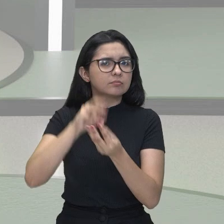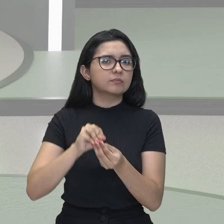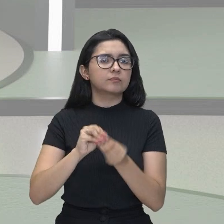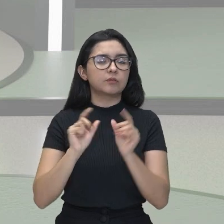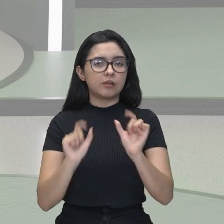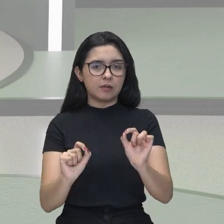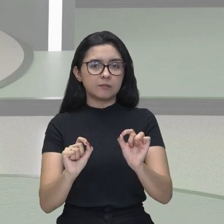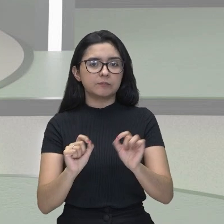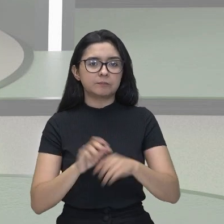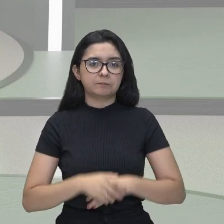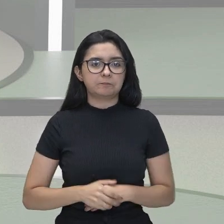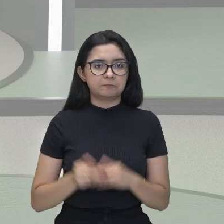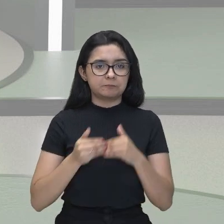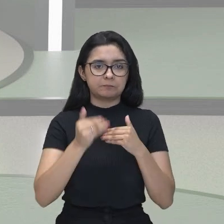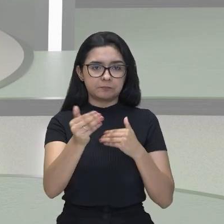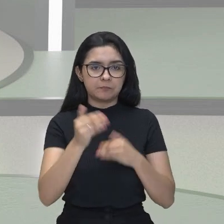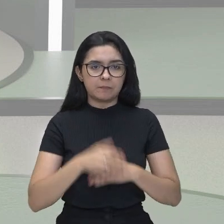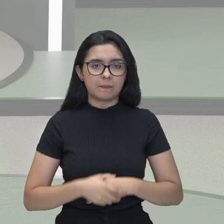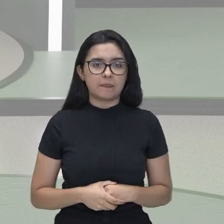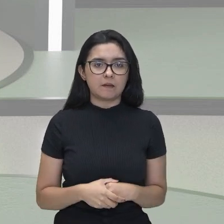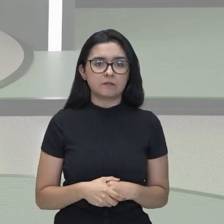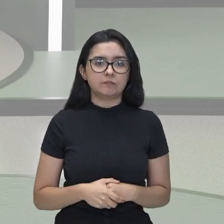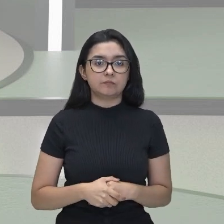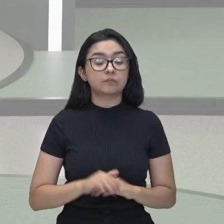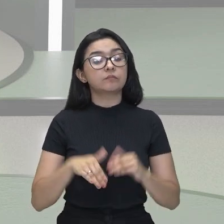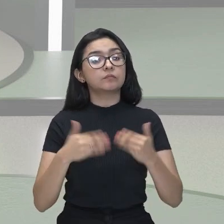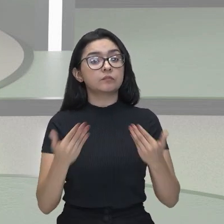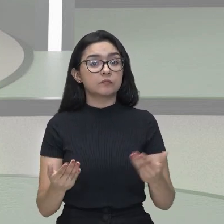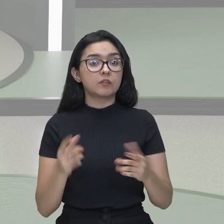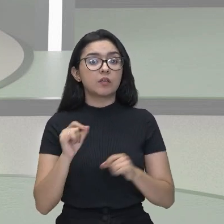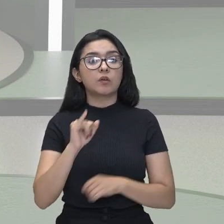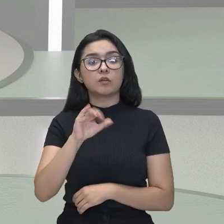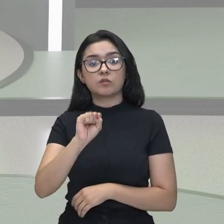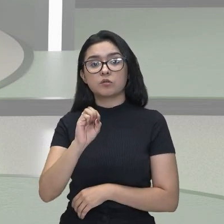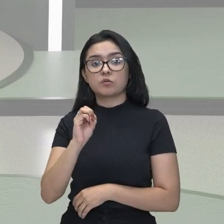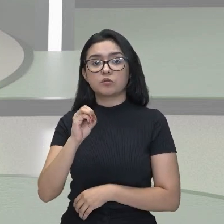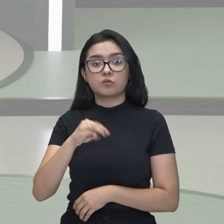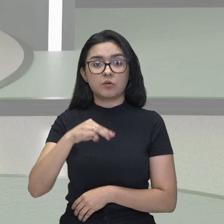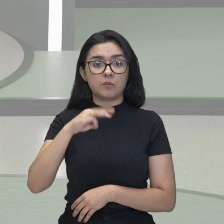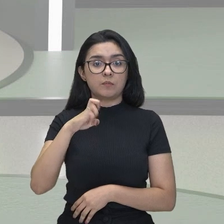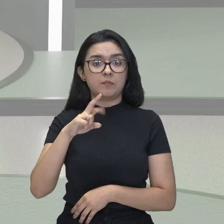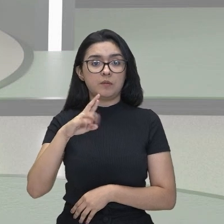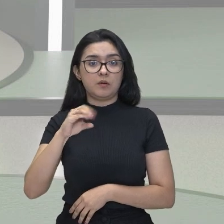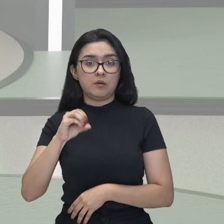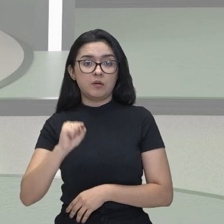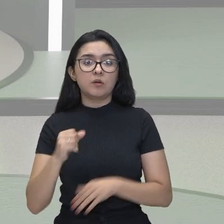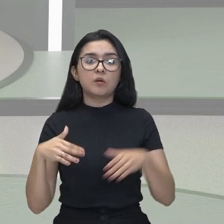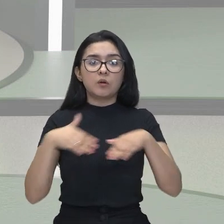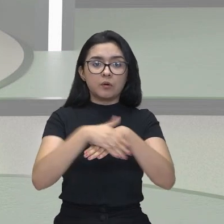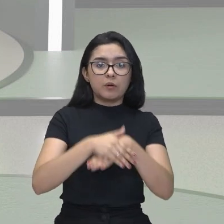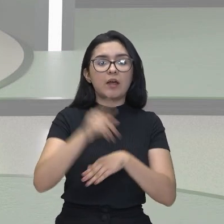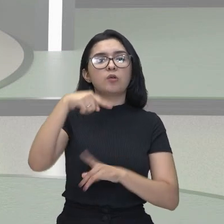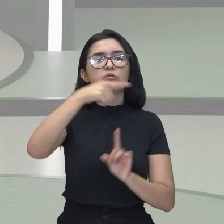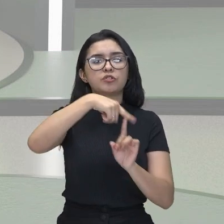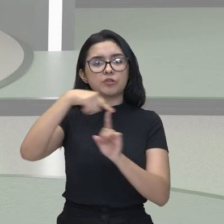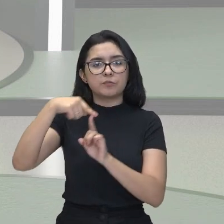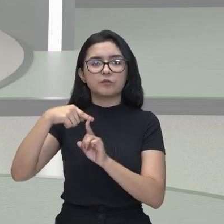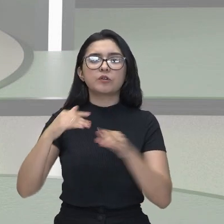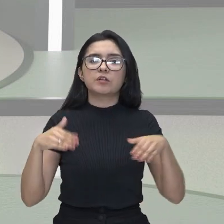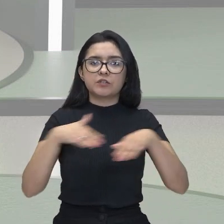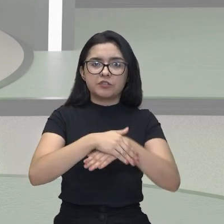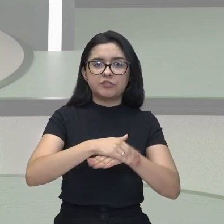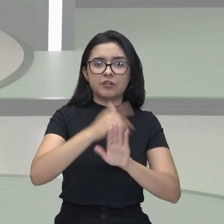Pode liberar a próxima cartela. Que os isômeros, eles são do tipo geométrico. Está